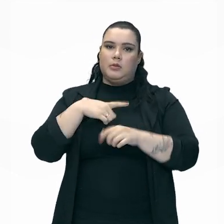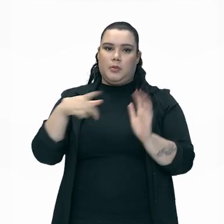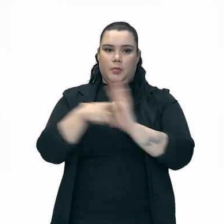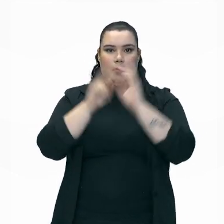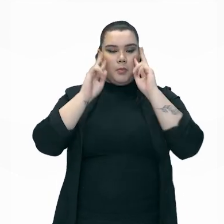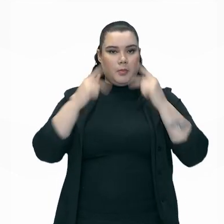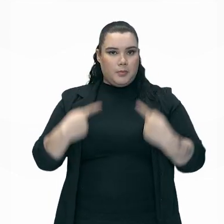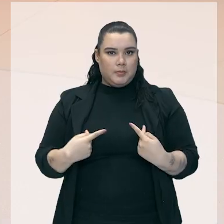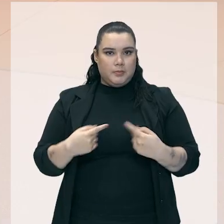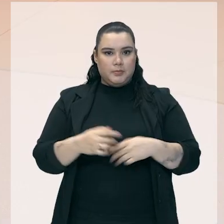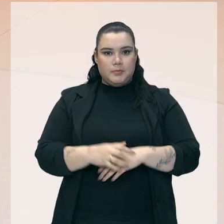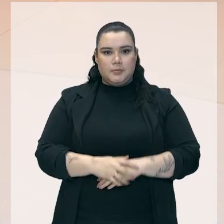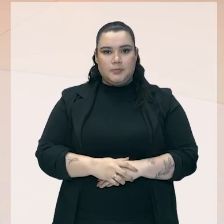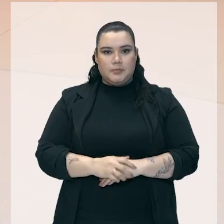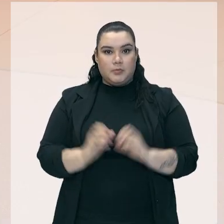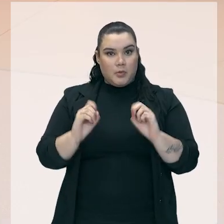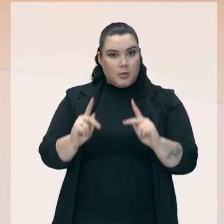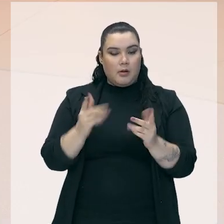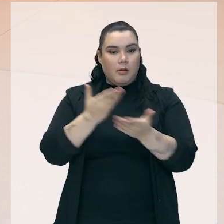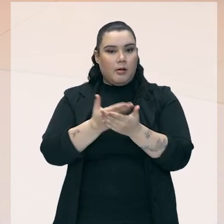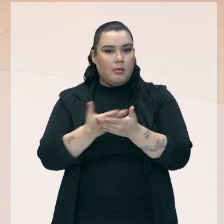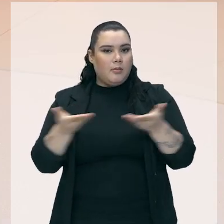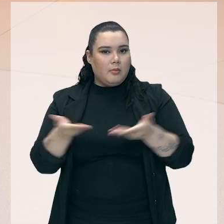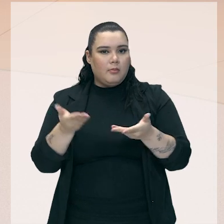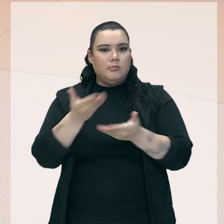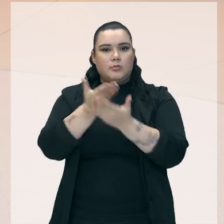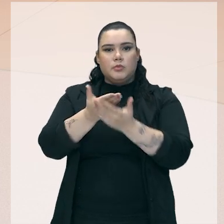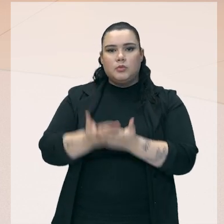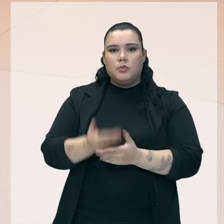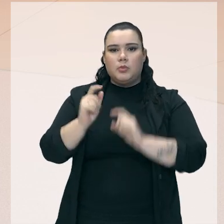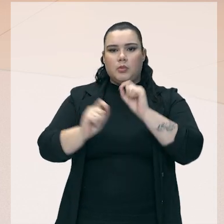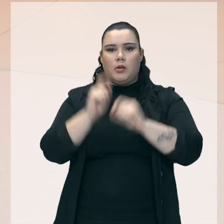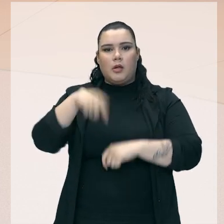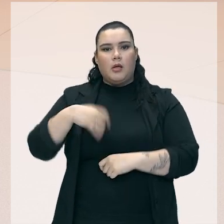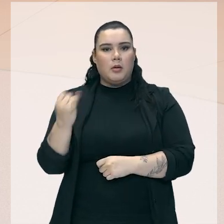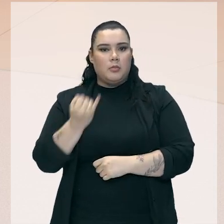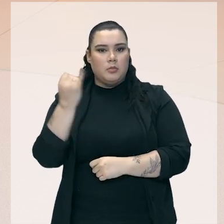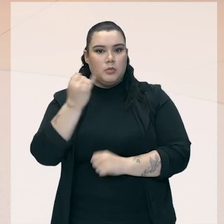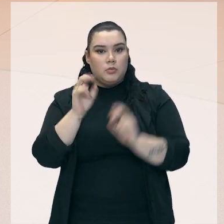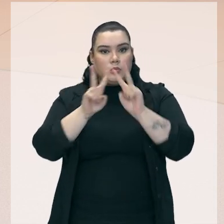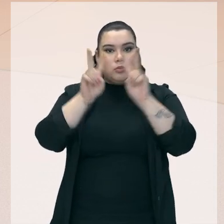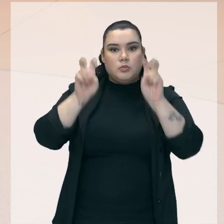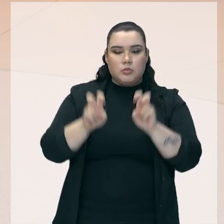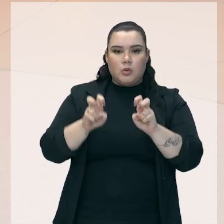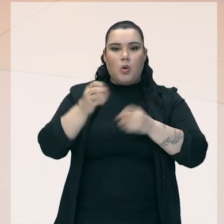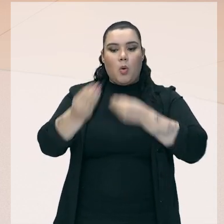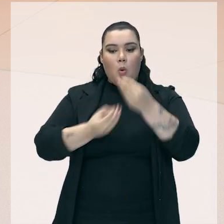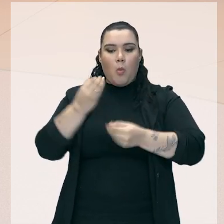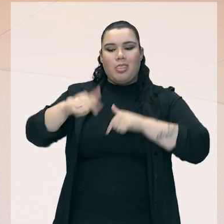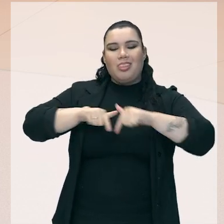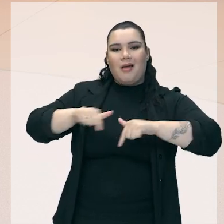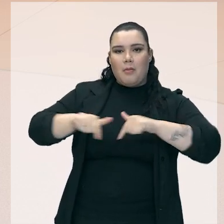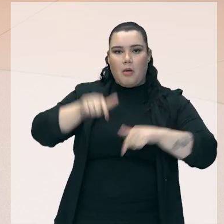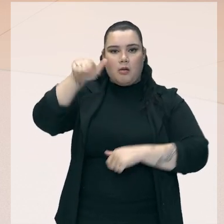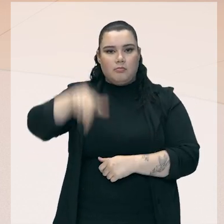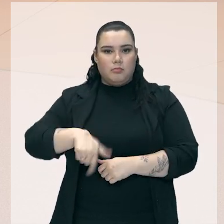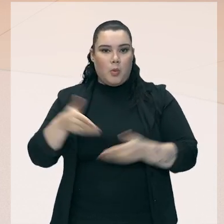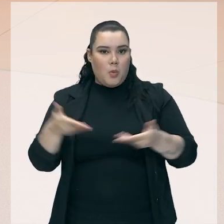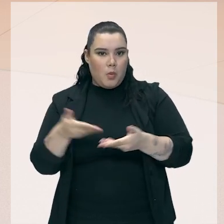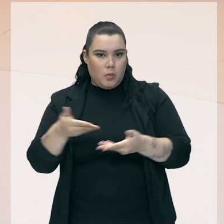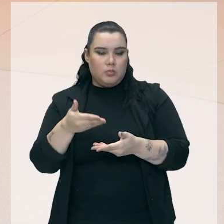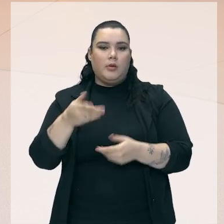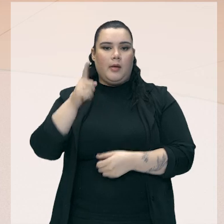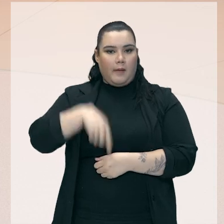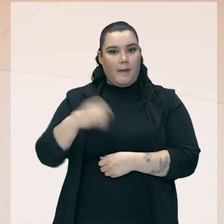análogos à escravidão. Nessa aula, pessoal, a vai verificar uma coisa muito importante que é sobre as condições de trabalho hoje em dia. O trabalho